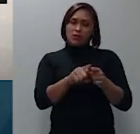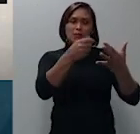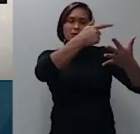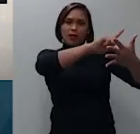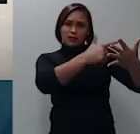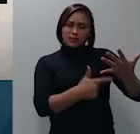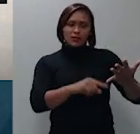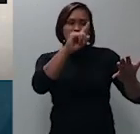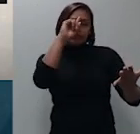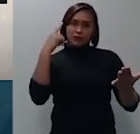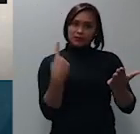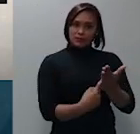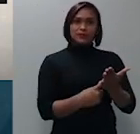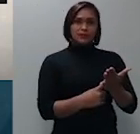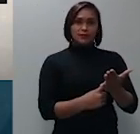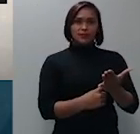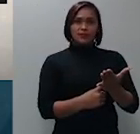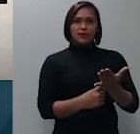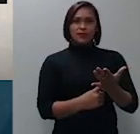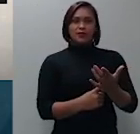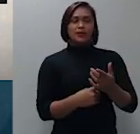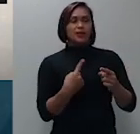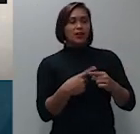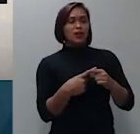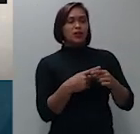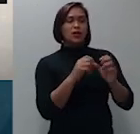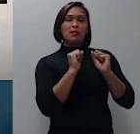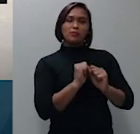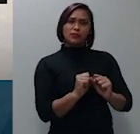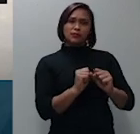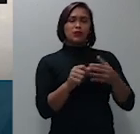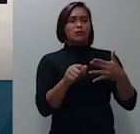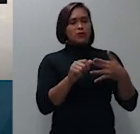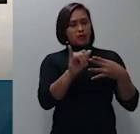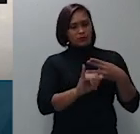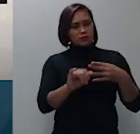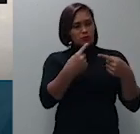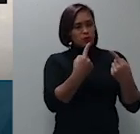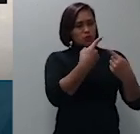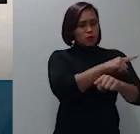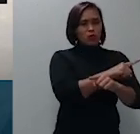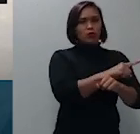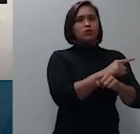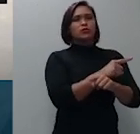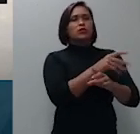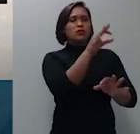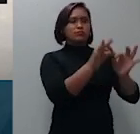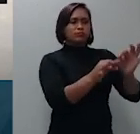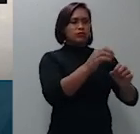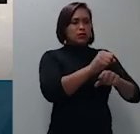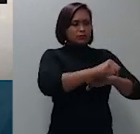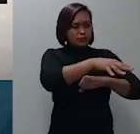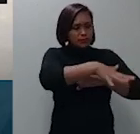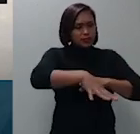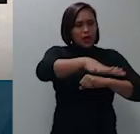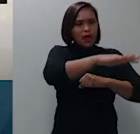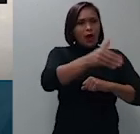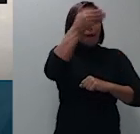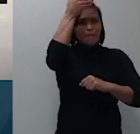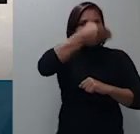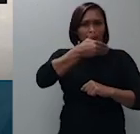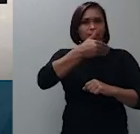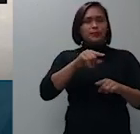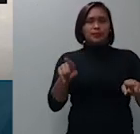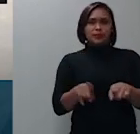em razão do cabimento de agravo de instrumento contra o comando de redistribuição do ônus da prova a reinterpôs o